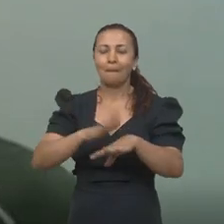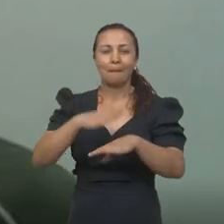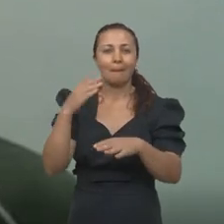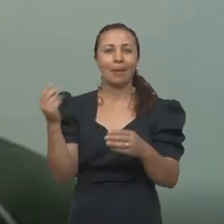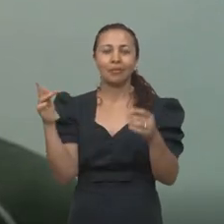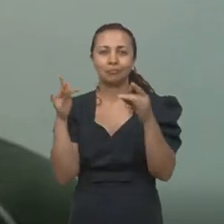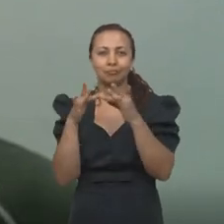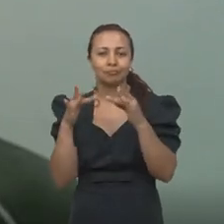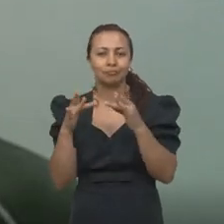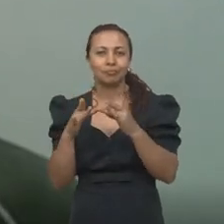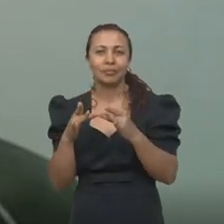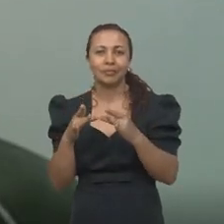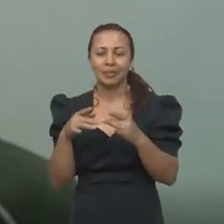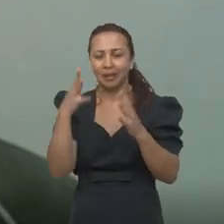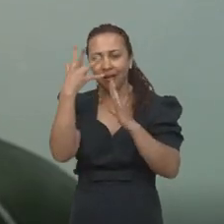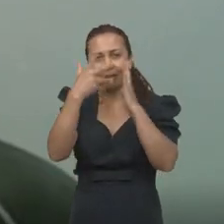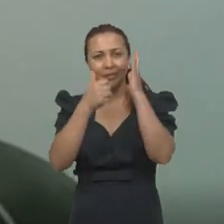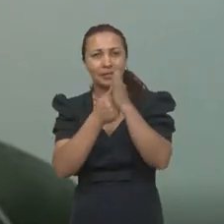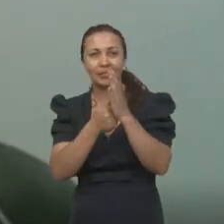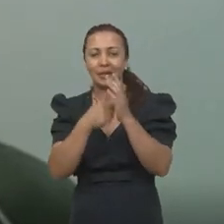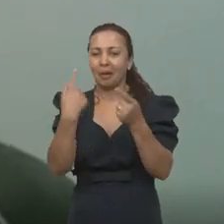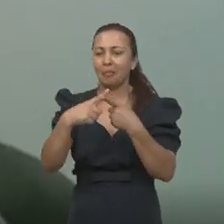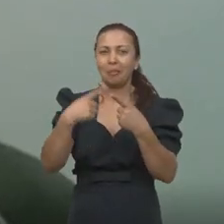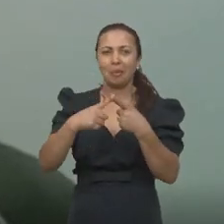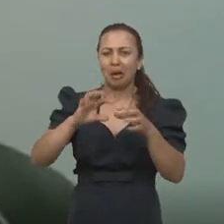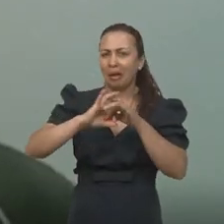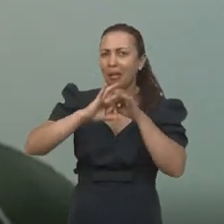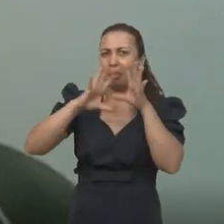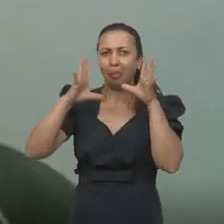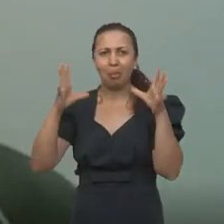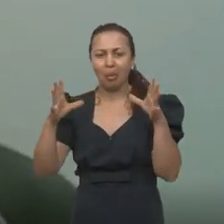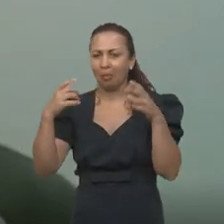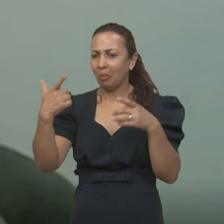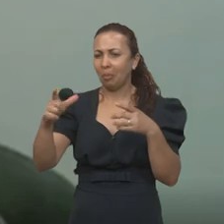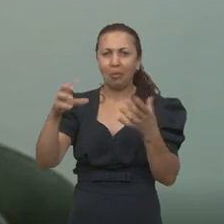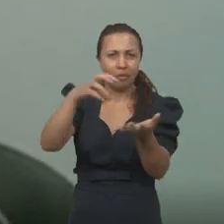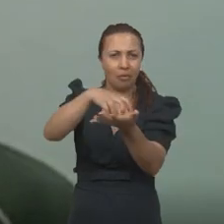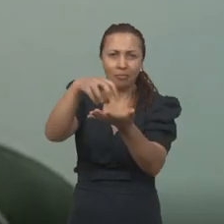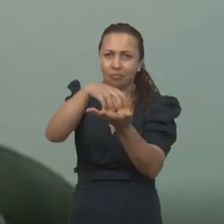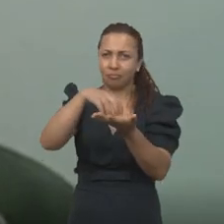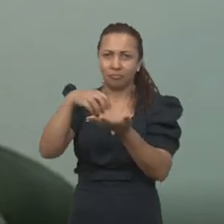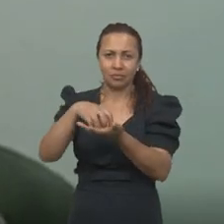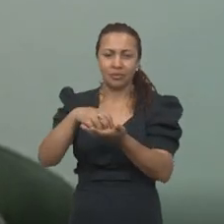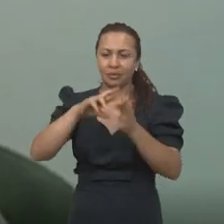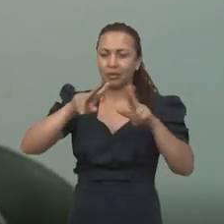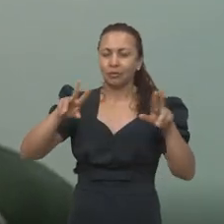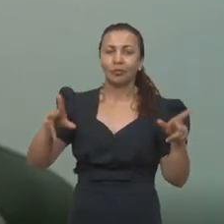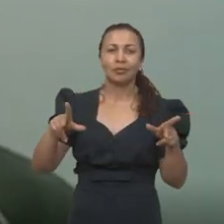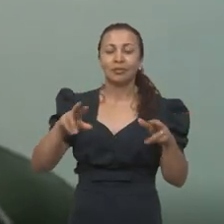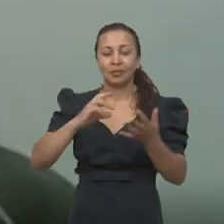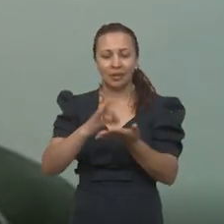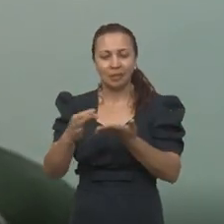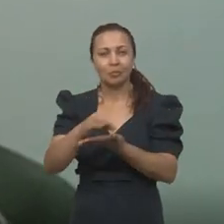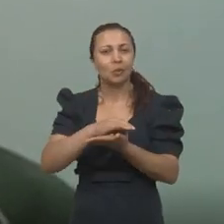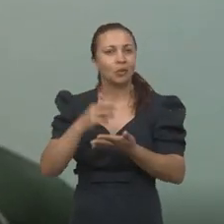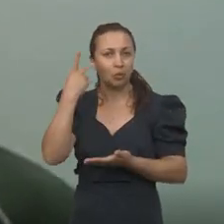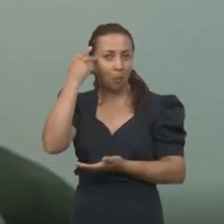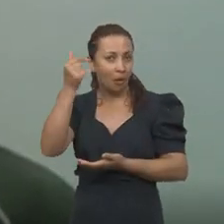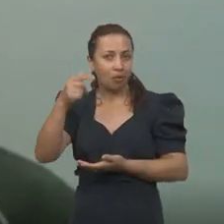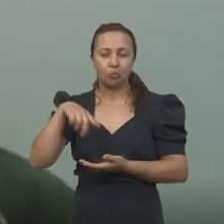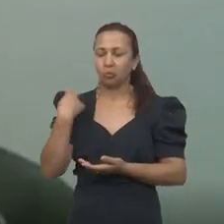mais marcante, eu diria, é serem descentralizadas, por elas serem descentralizadas. Então, diferente das moedas